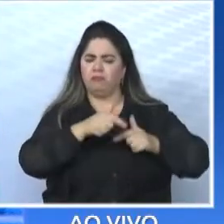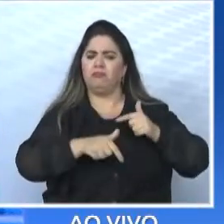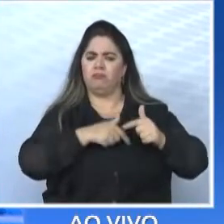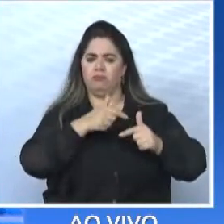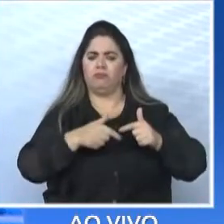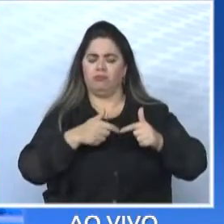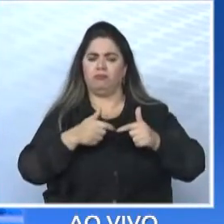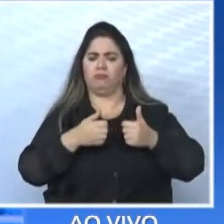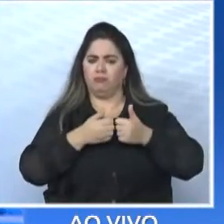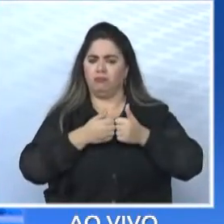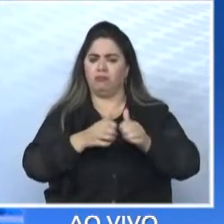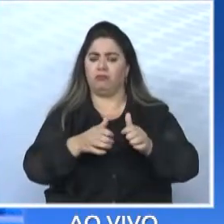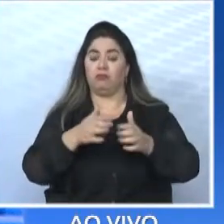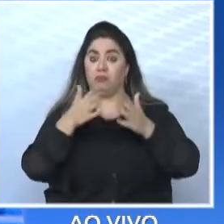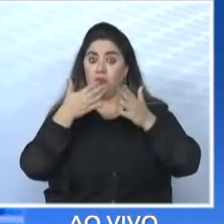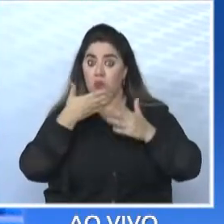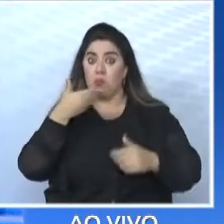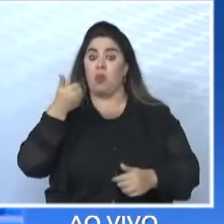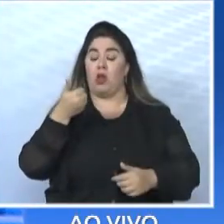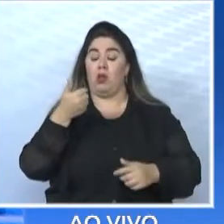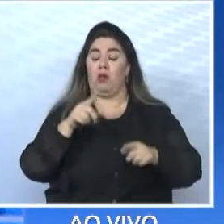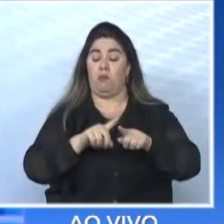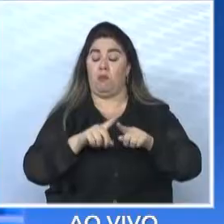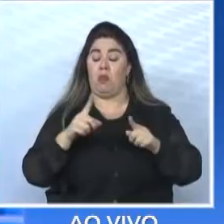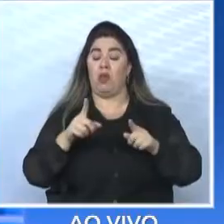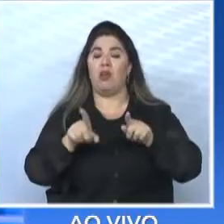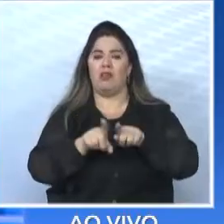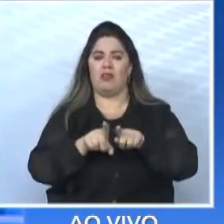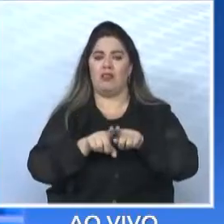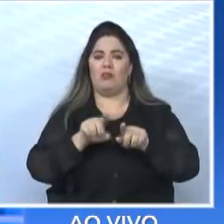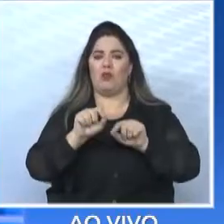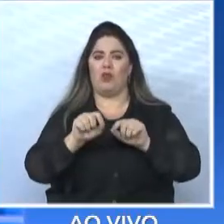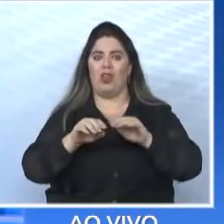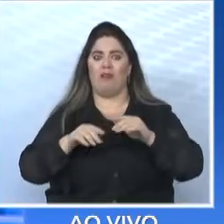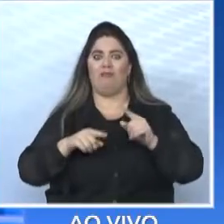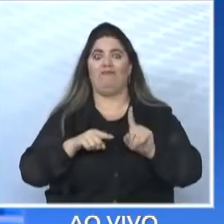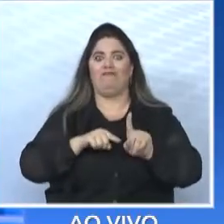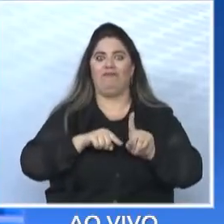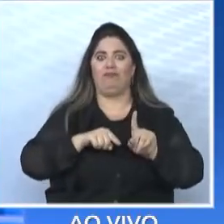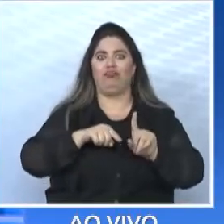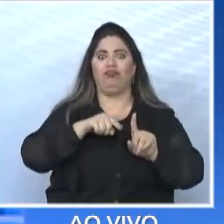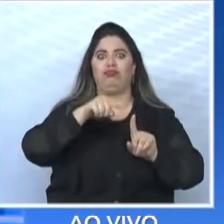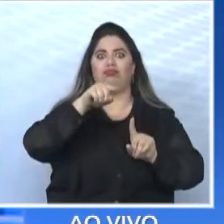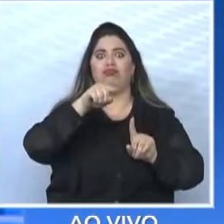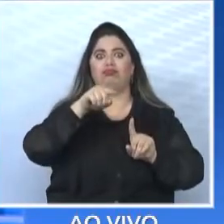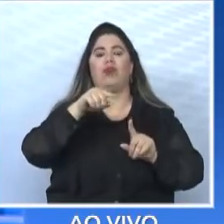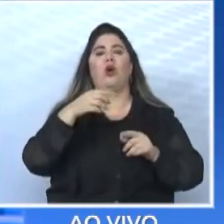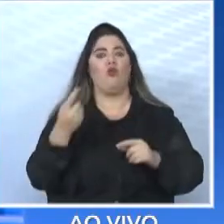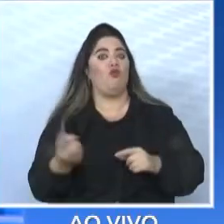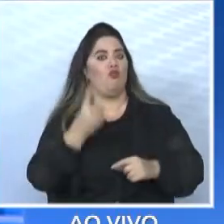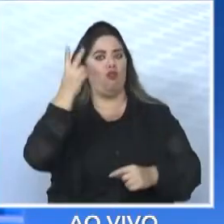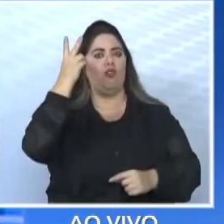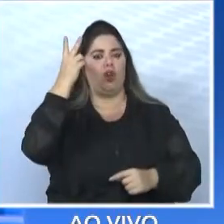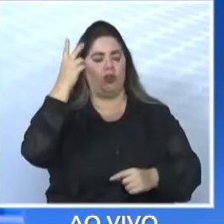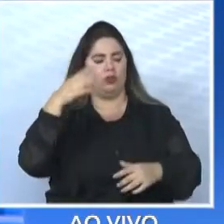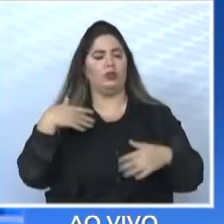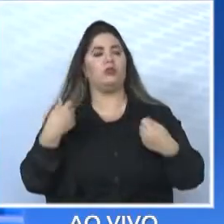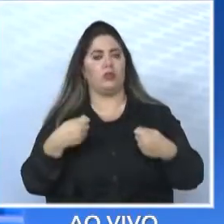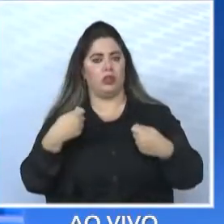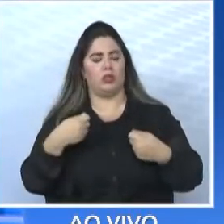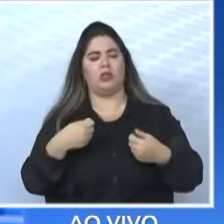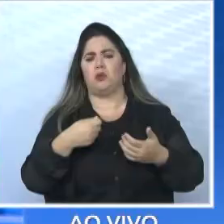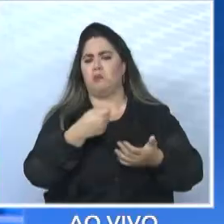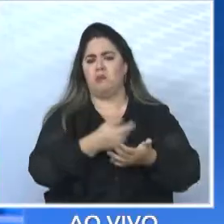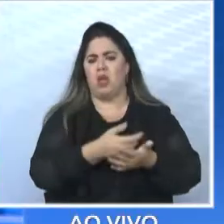Mas também, além disso, não deixar subir a passagem. Segurar firme, sem pagar subsídio, não